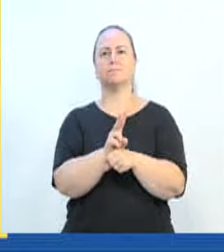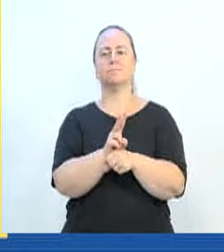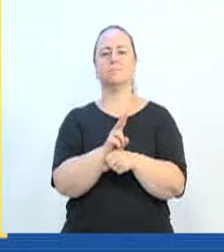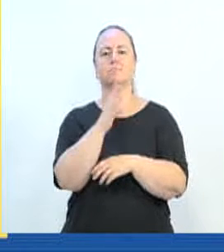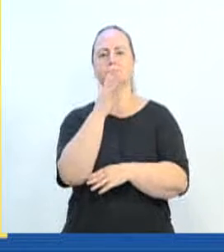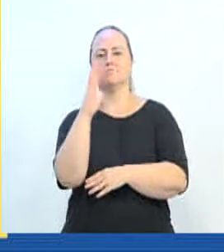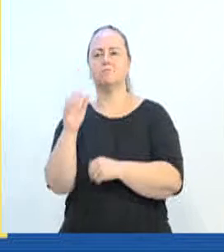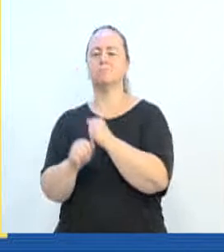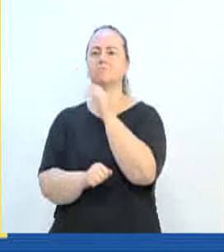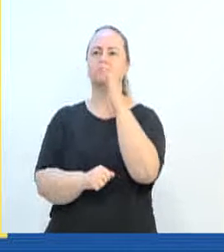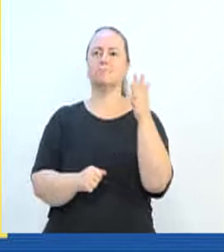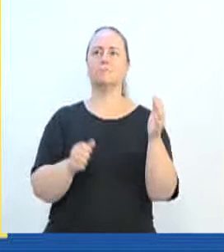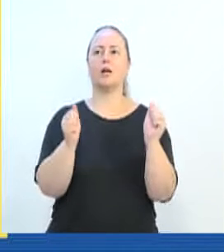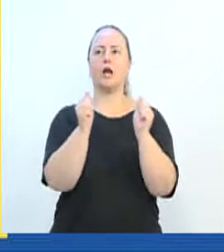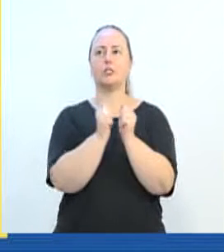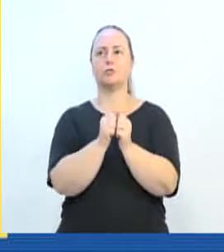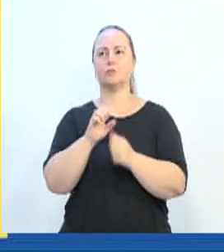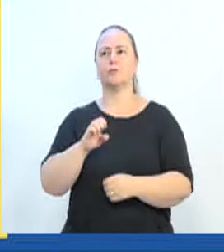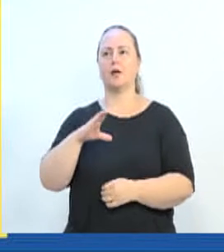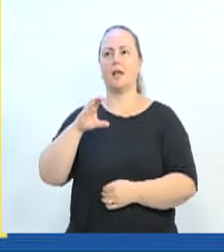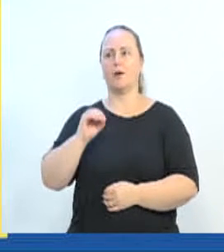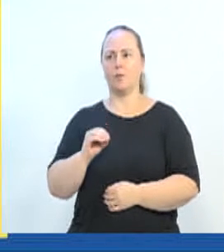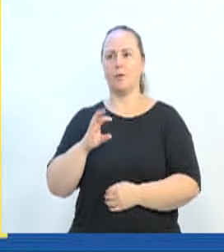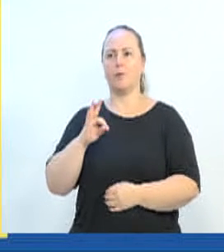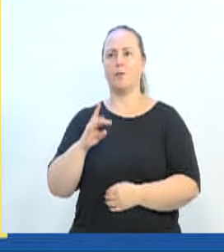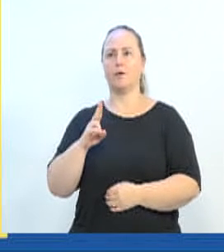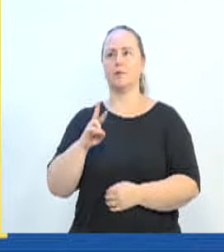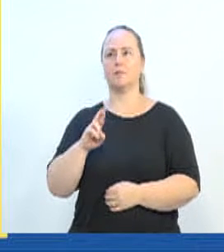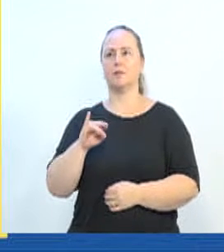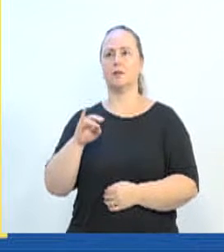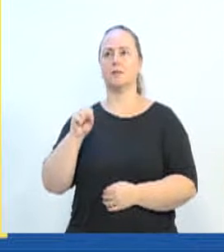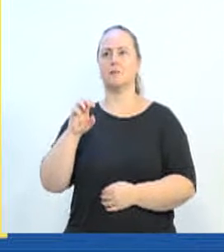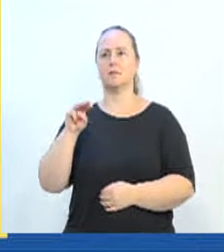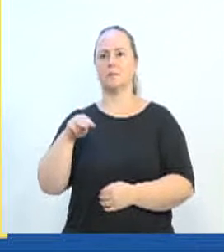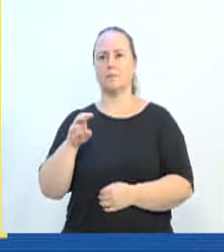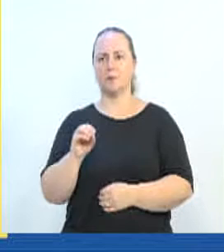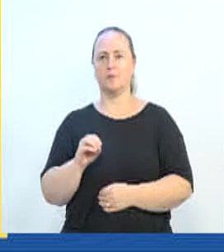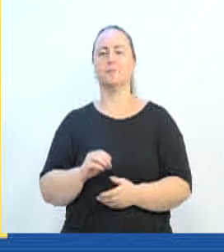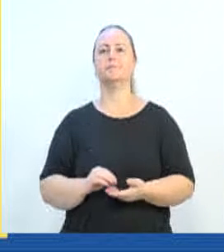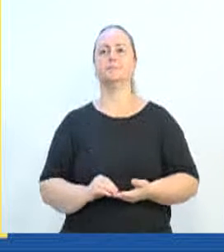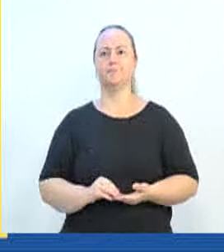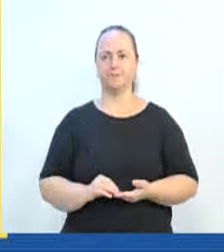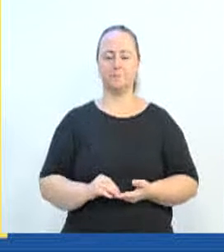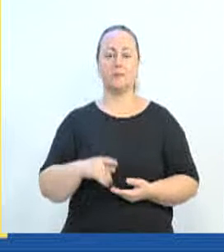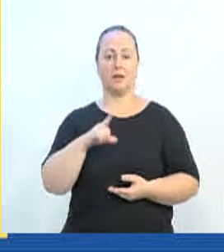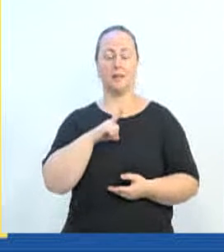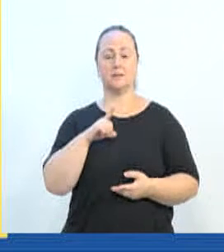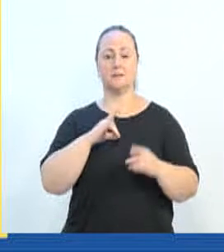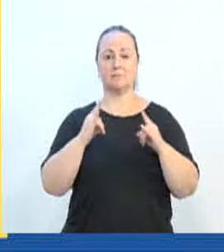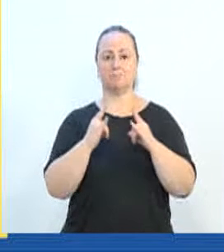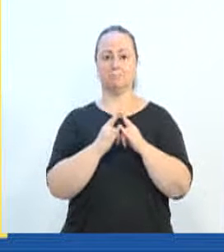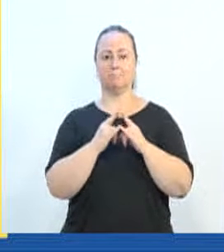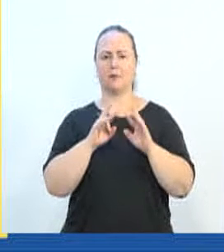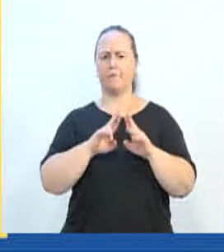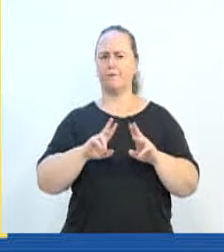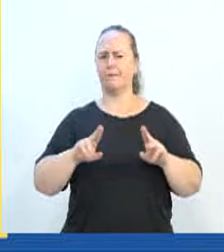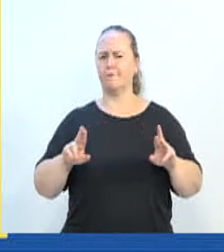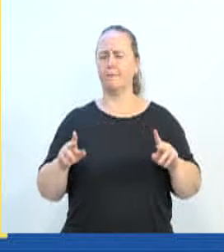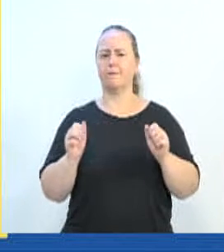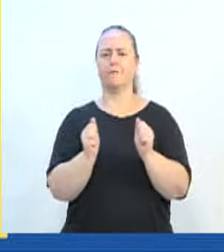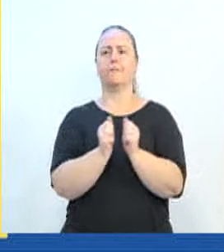através do ecoturismo. Então eu quero aqui, inclusive, várias entidades estiverem presentes, inclusive